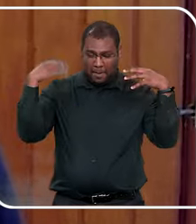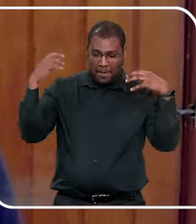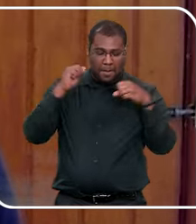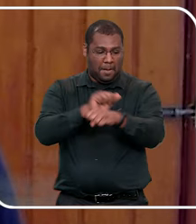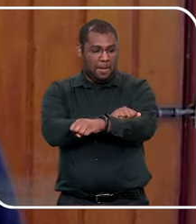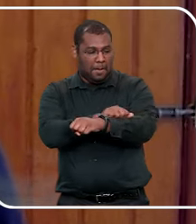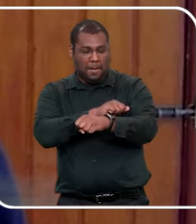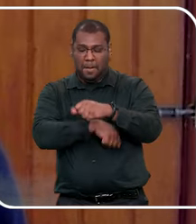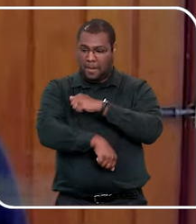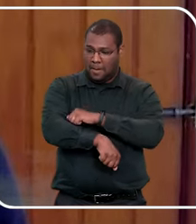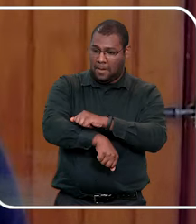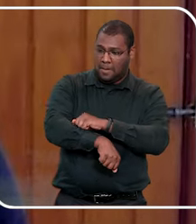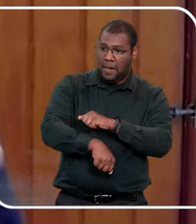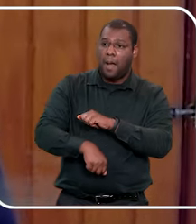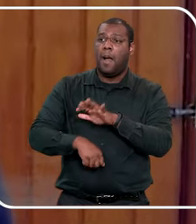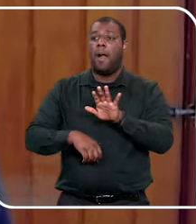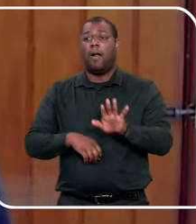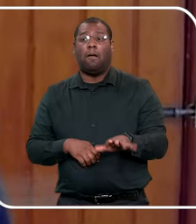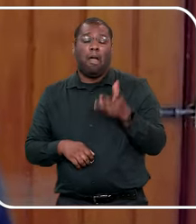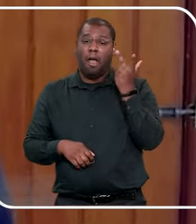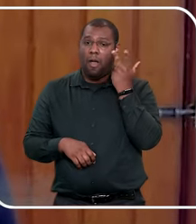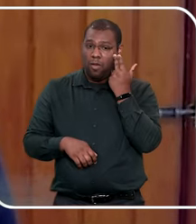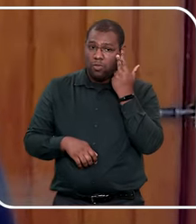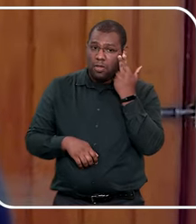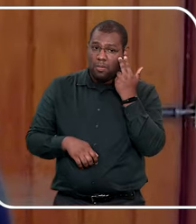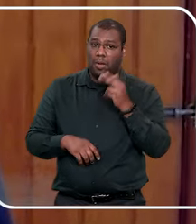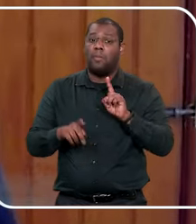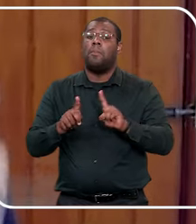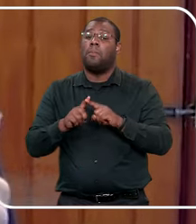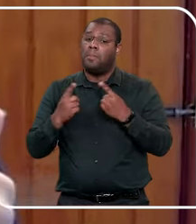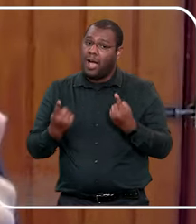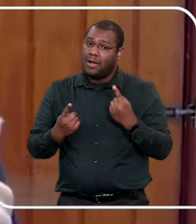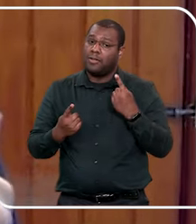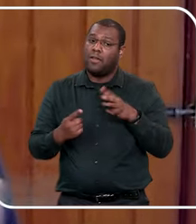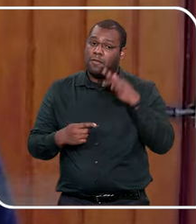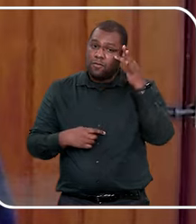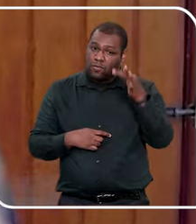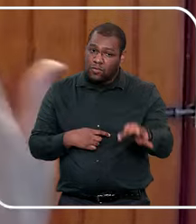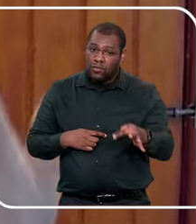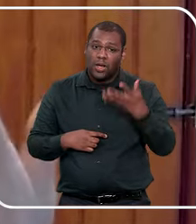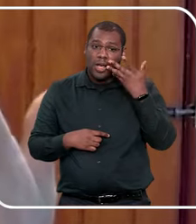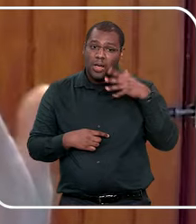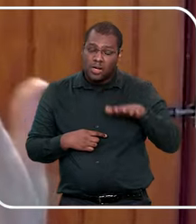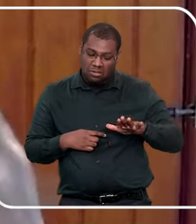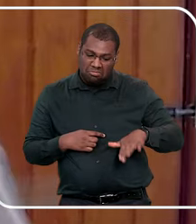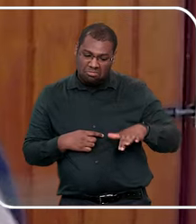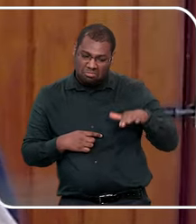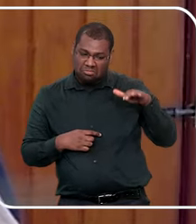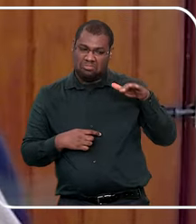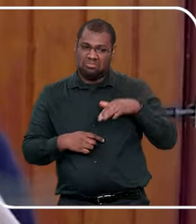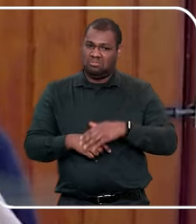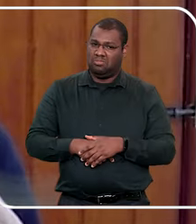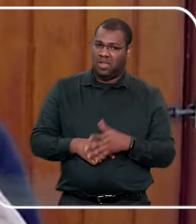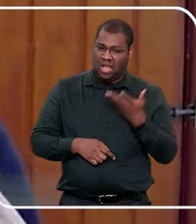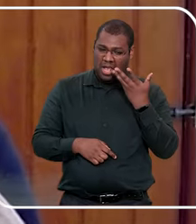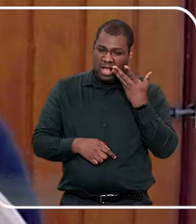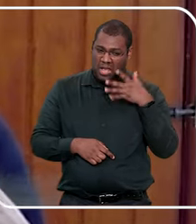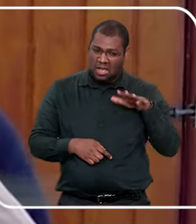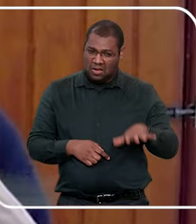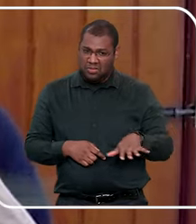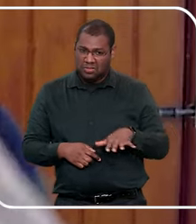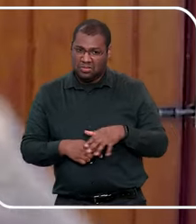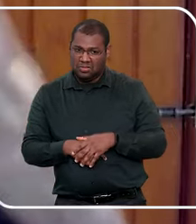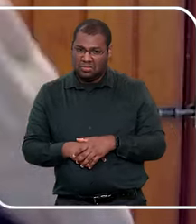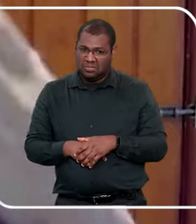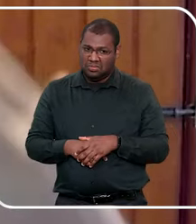da família, a escolha é sua, só que vai chegar um momento, que a própria criança, ela vai desenvolver o pudor, aquele momento que ela vai se desligando,